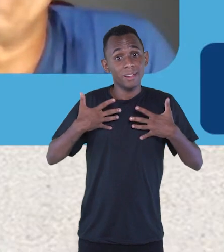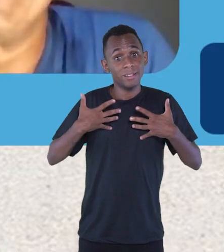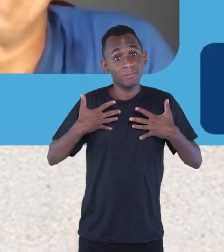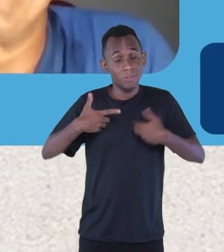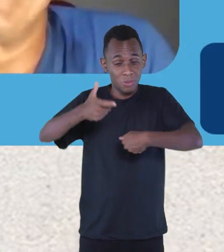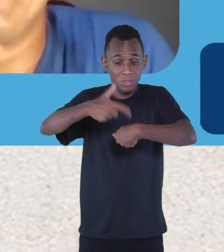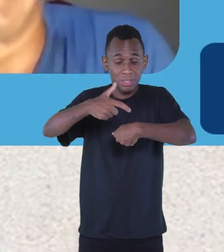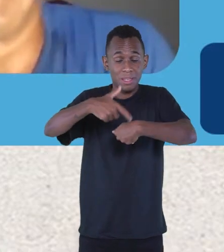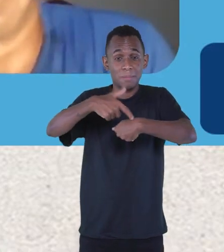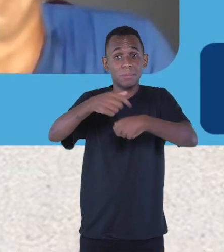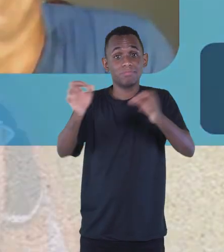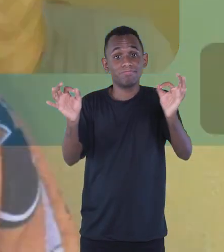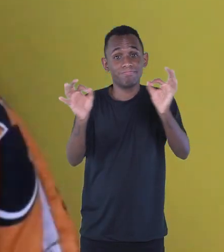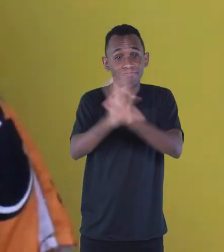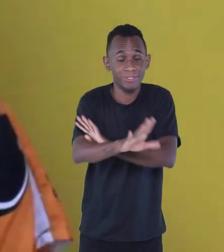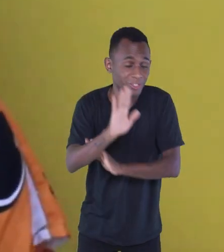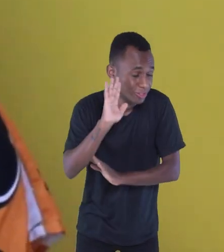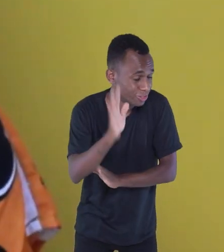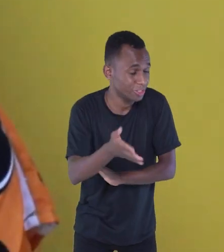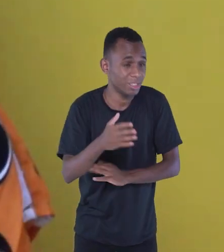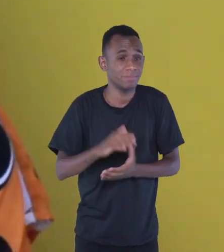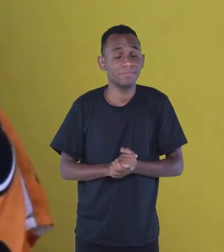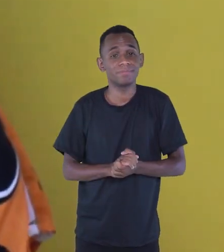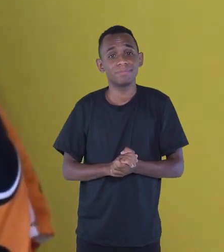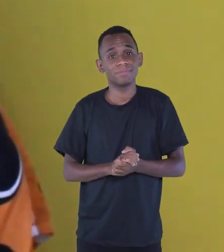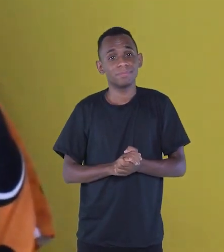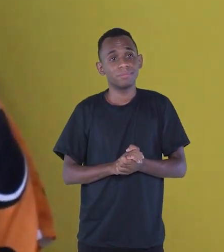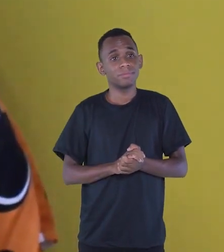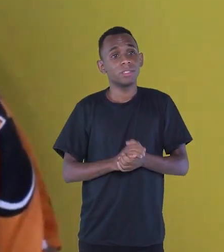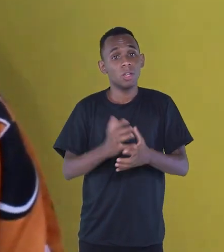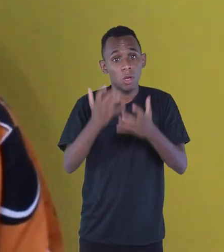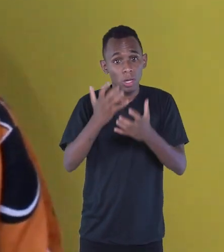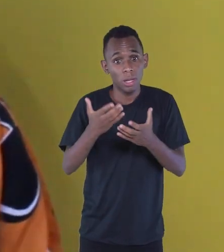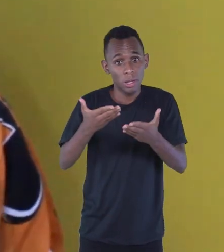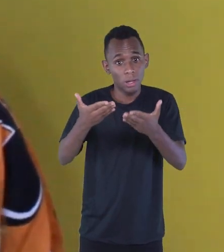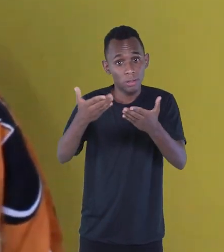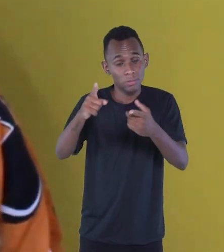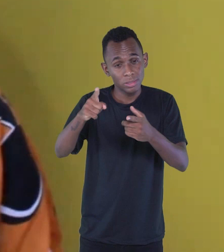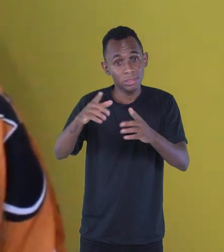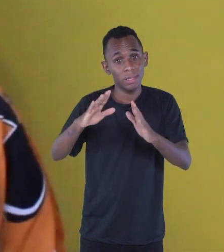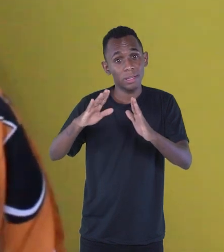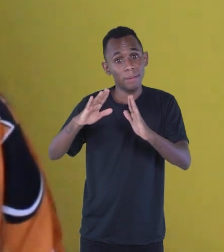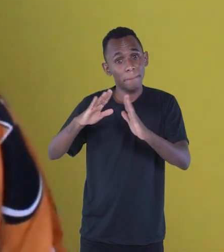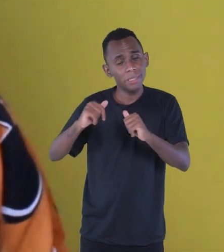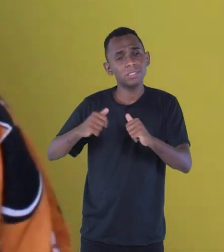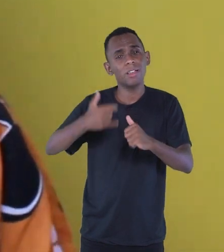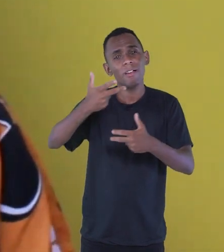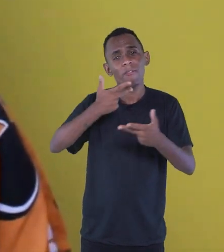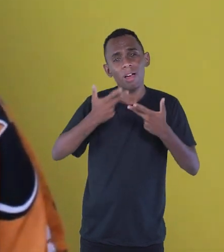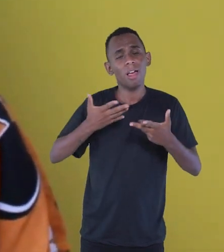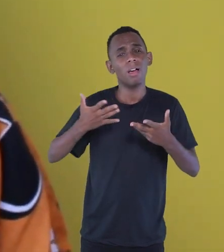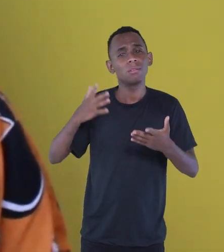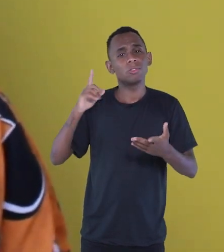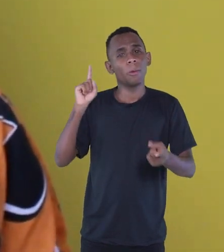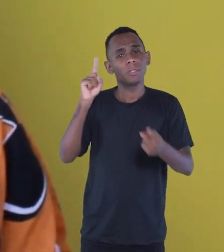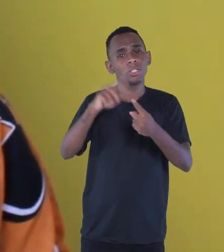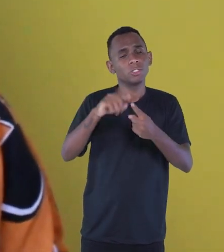Nosso tempo está acabando já, só por cinco minutinhos. Quero te pedir para falar das suas considerações finais.